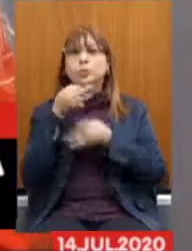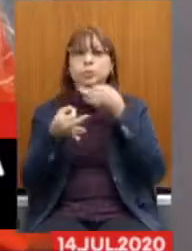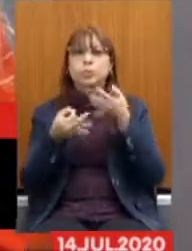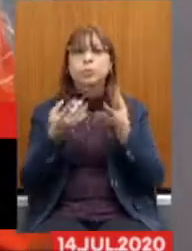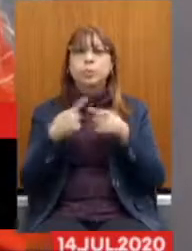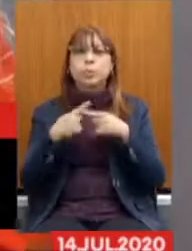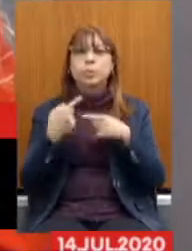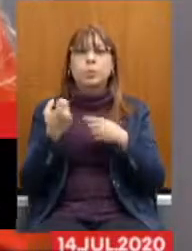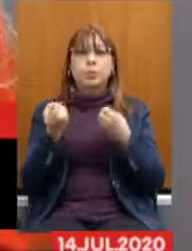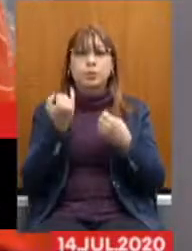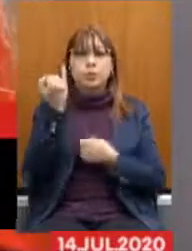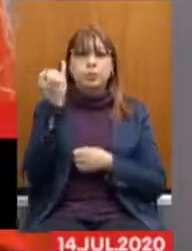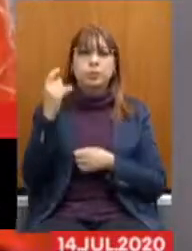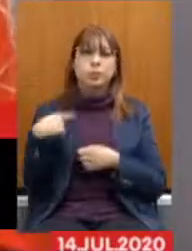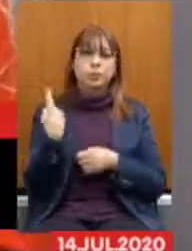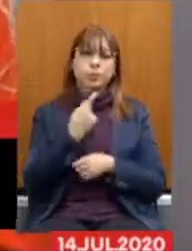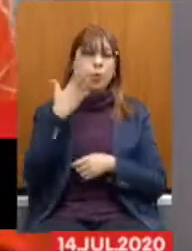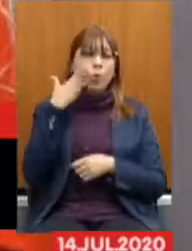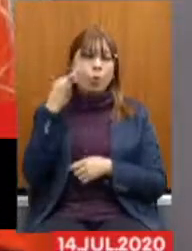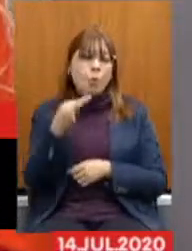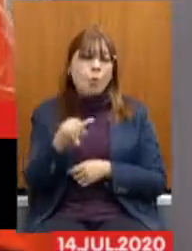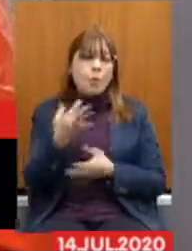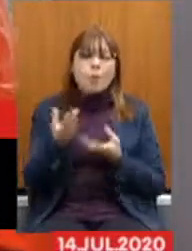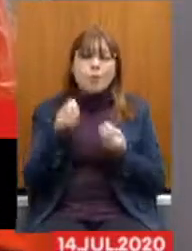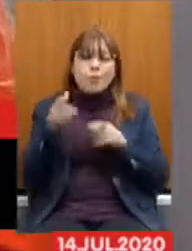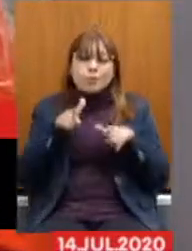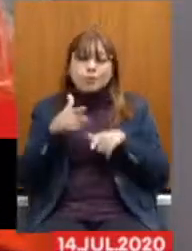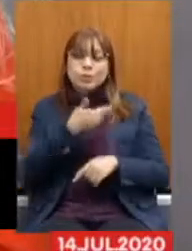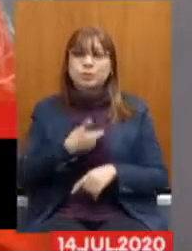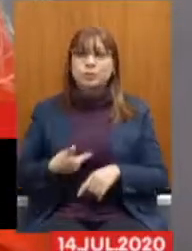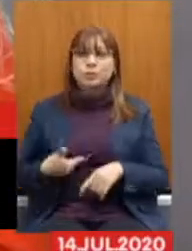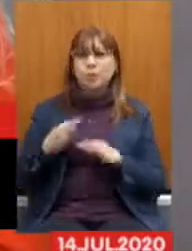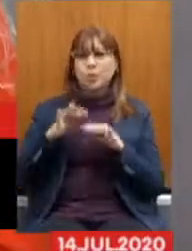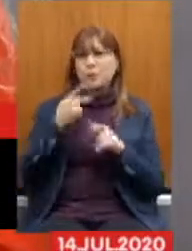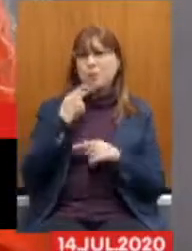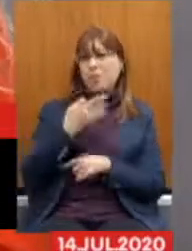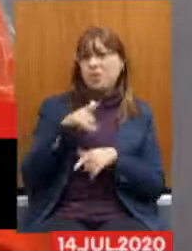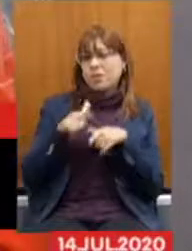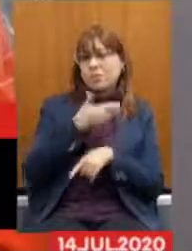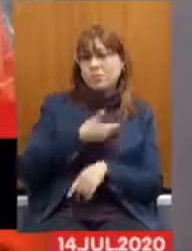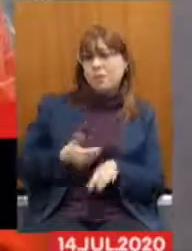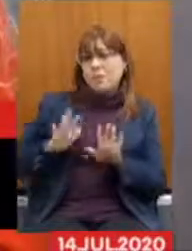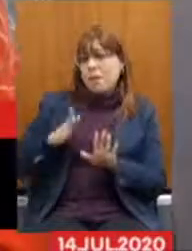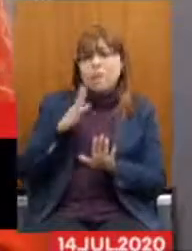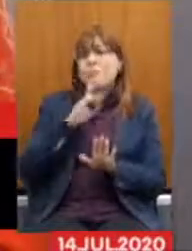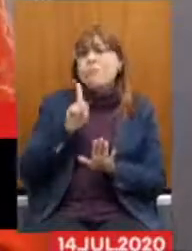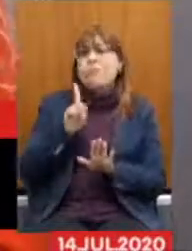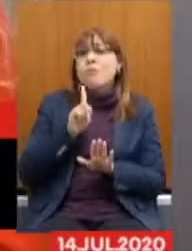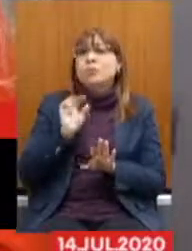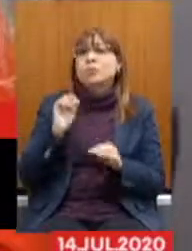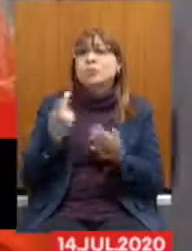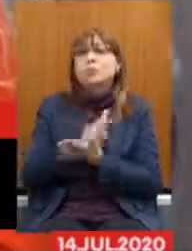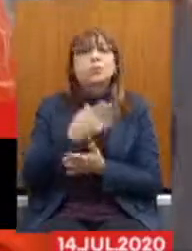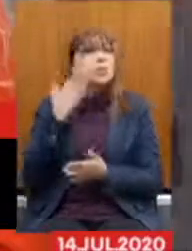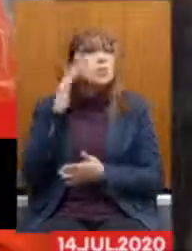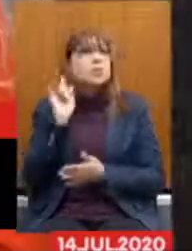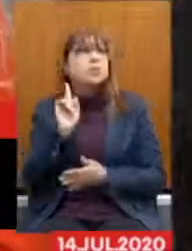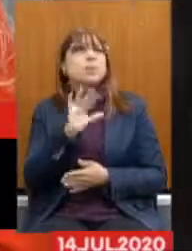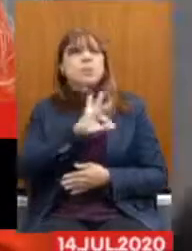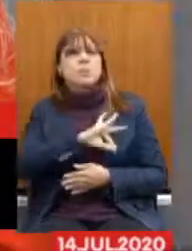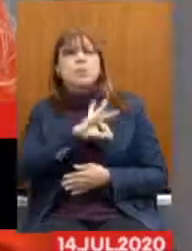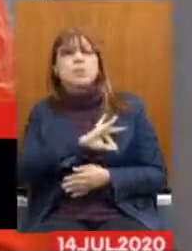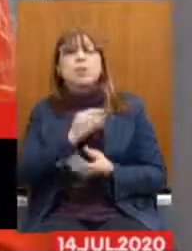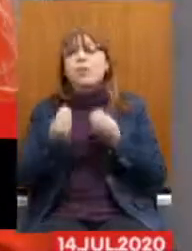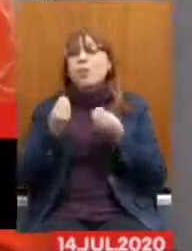compreendam o serviço público. De fato, muita gente fala sobre o serviço público sem conhecer a realidade, sem conhecer salário, sem conhecer as